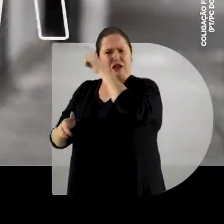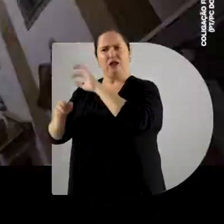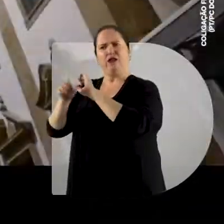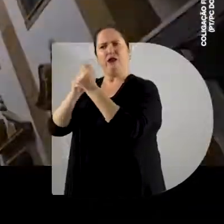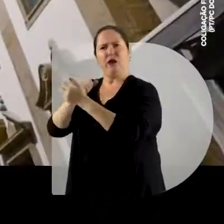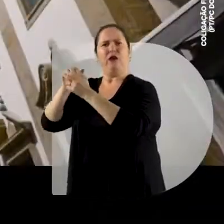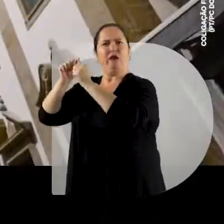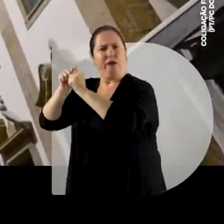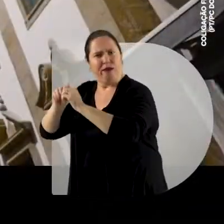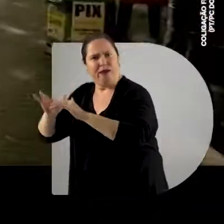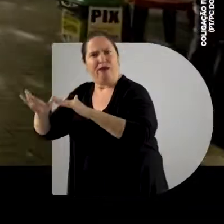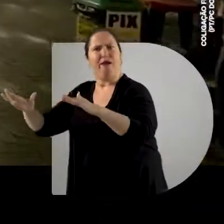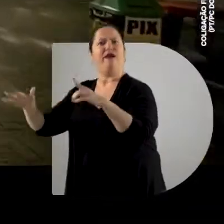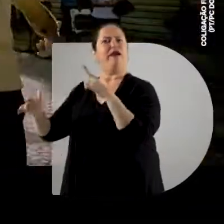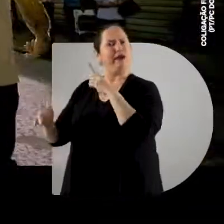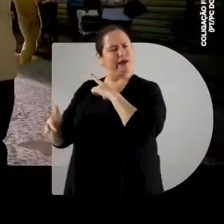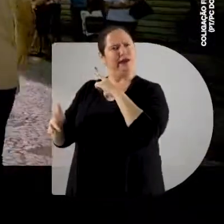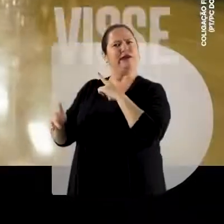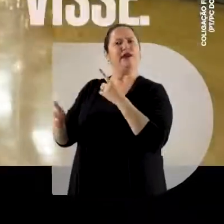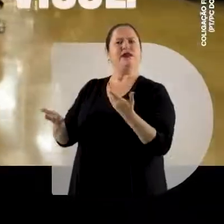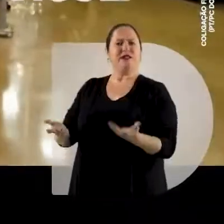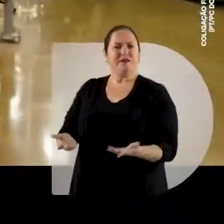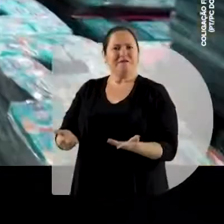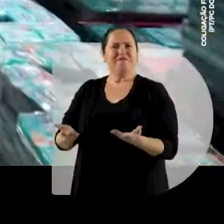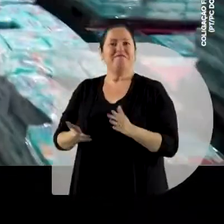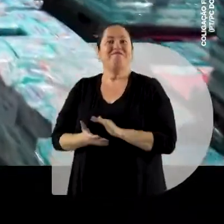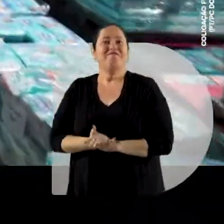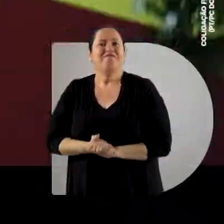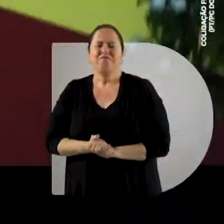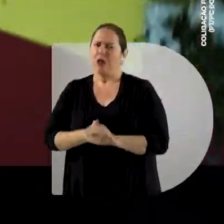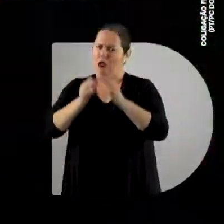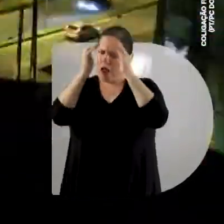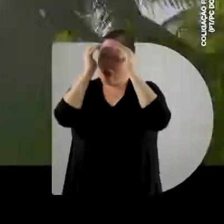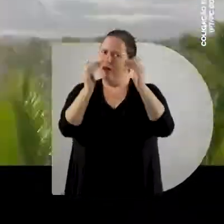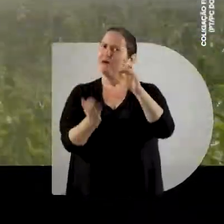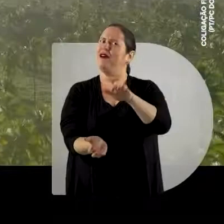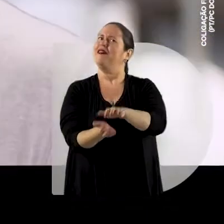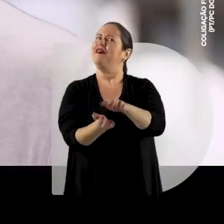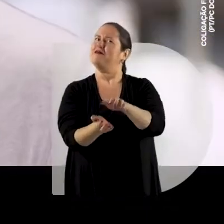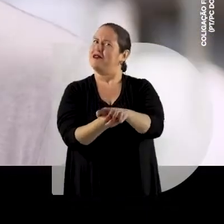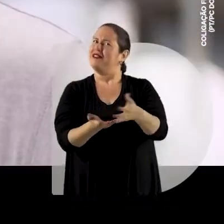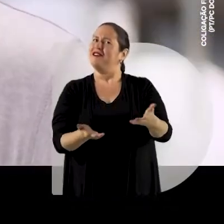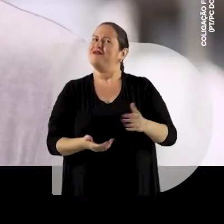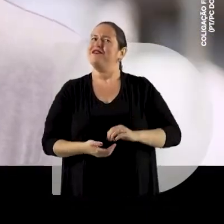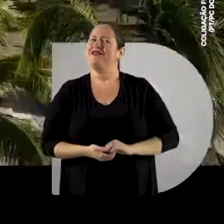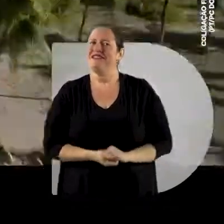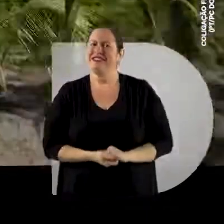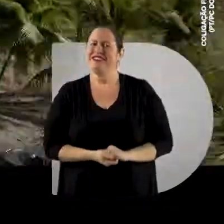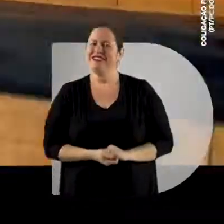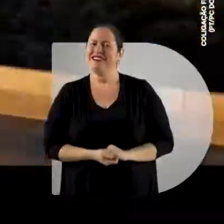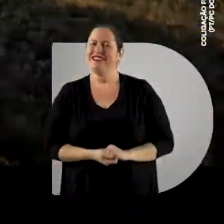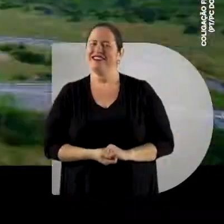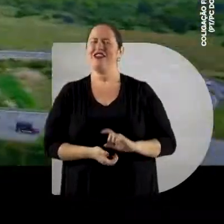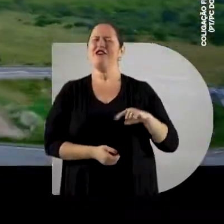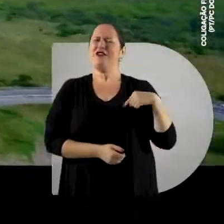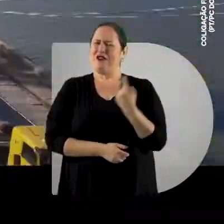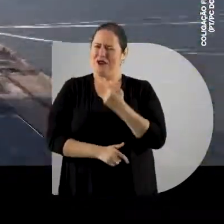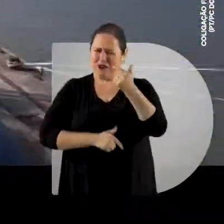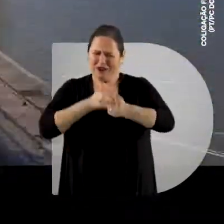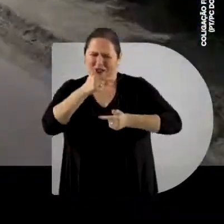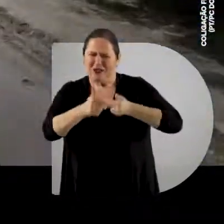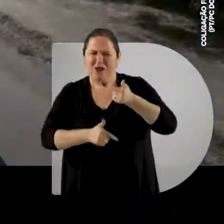pandemia e todo tipo de dificuldade Mais respeito é Pernambuco, ouvi-se? E apoio, viu? A gente segue